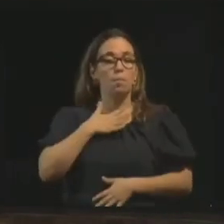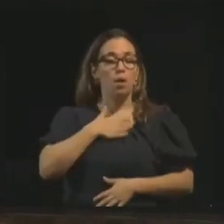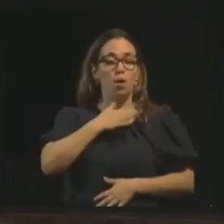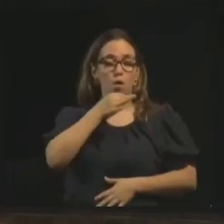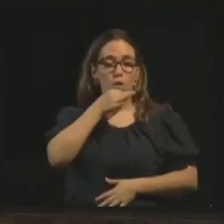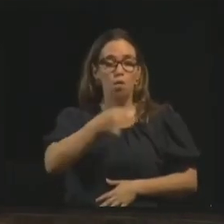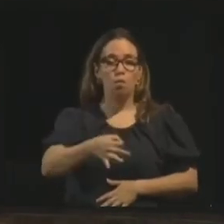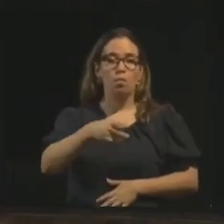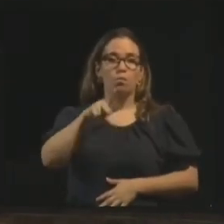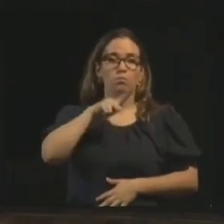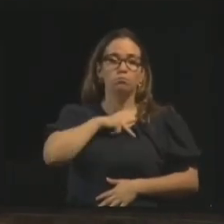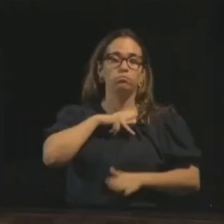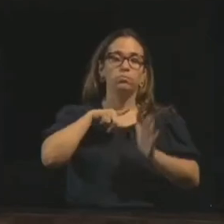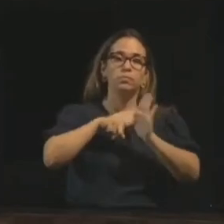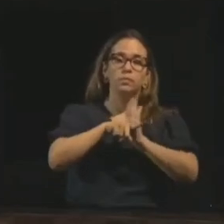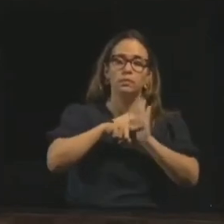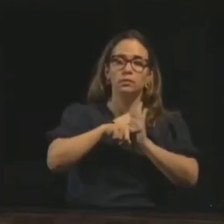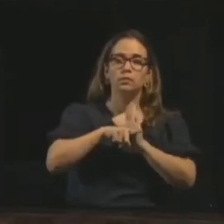espírito cheio.